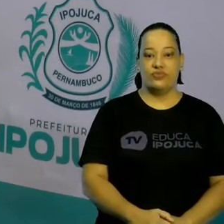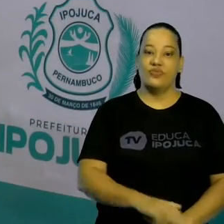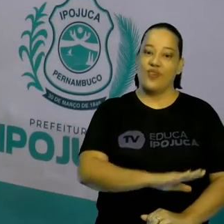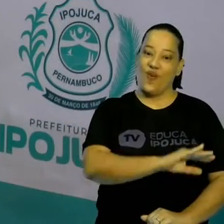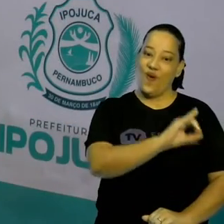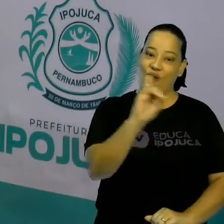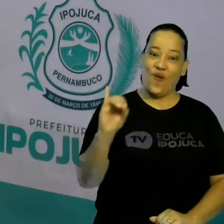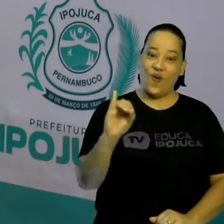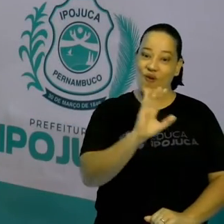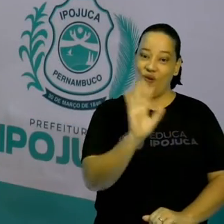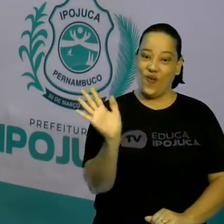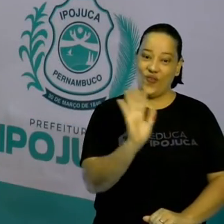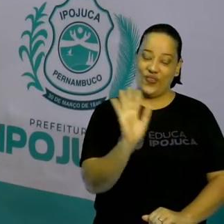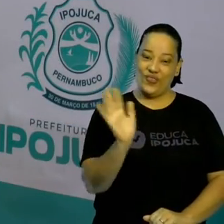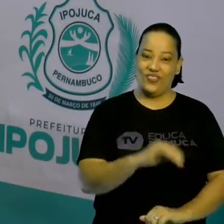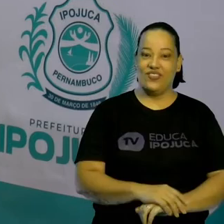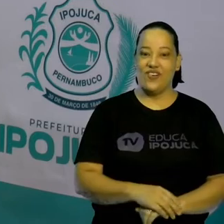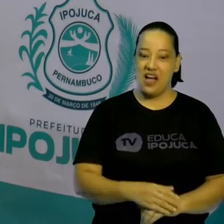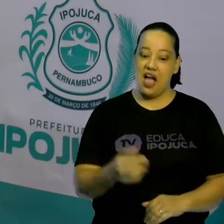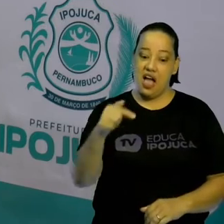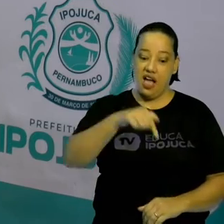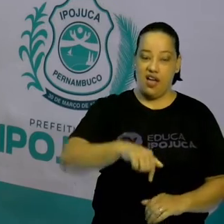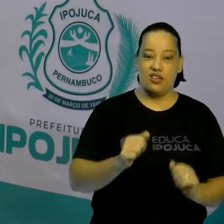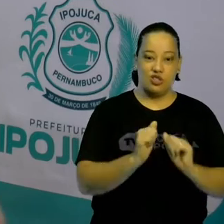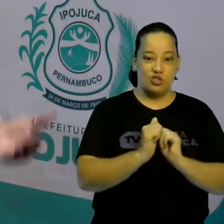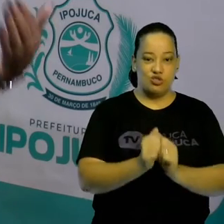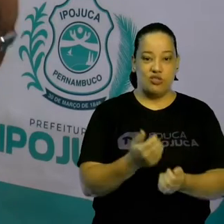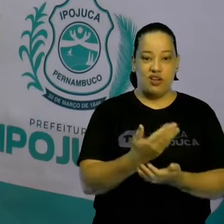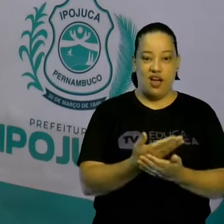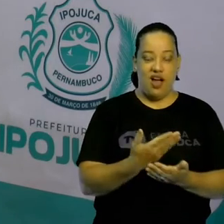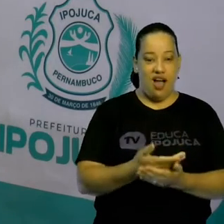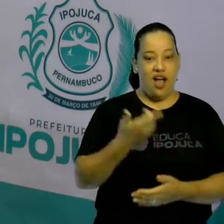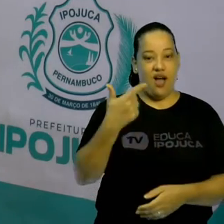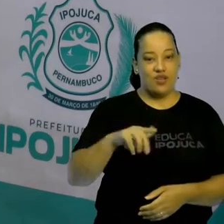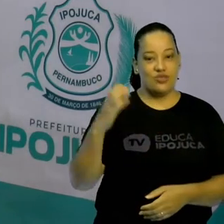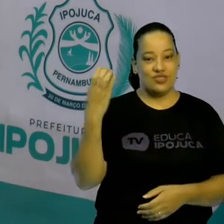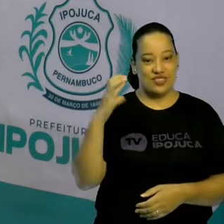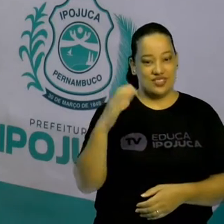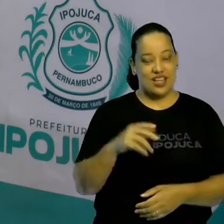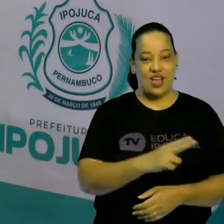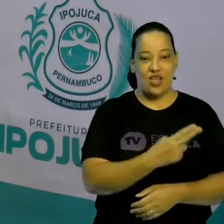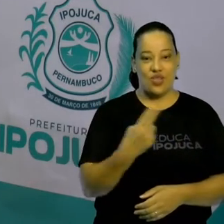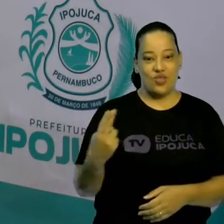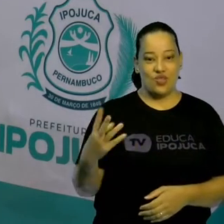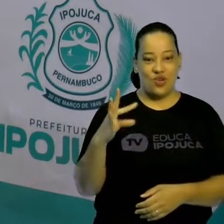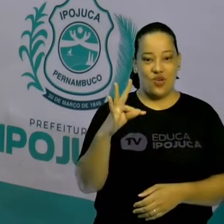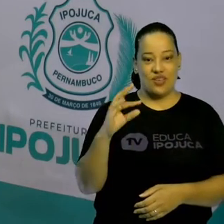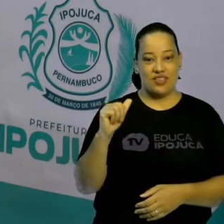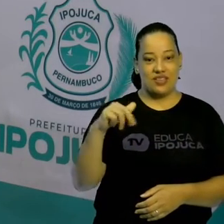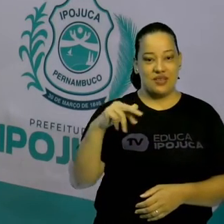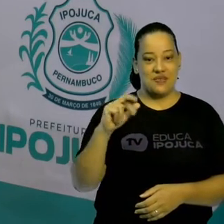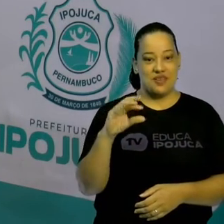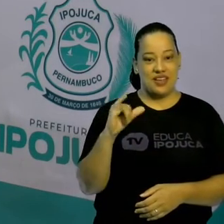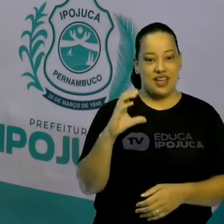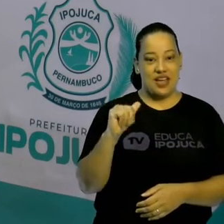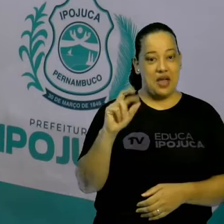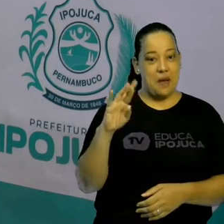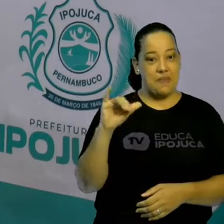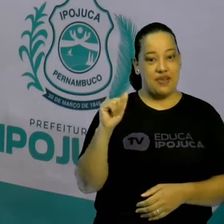Oi gente, estamos aqui para mais uma aula de ciência. Meu nome é Tamara Cabral, sou a professora de vocês.